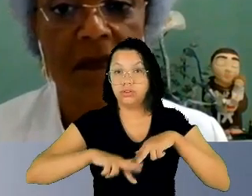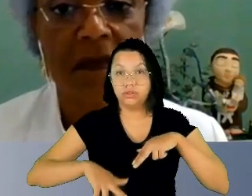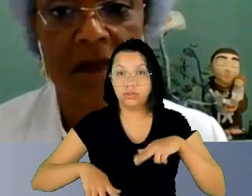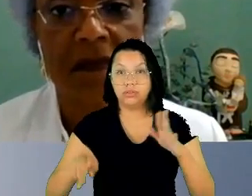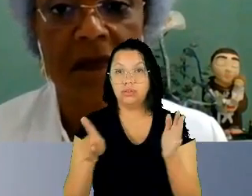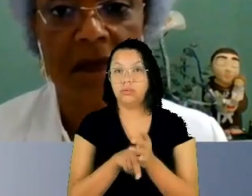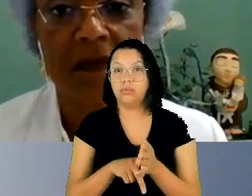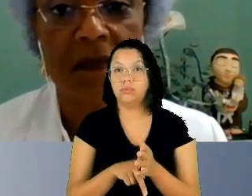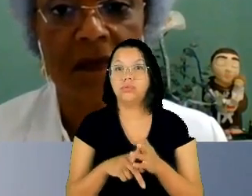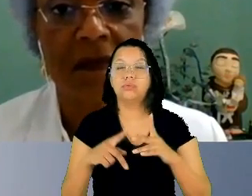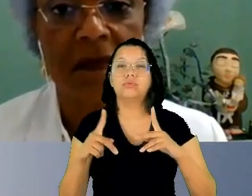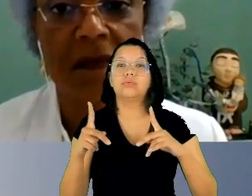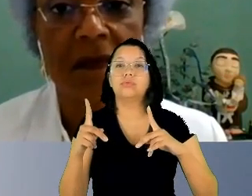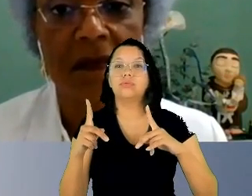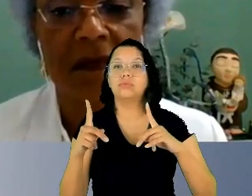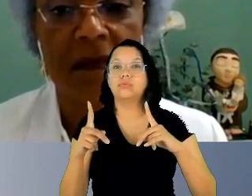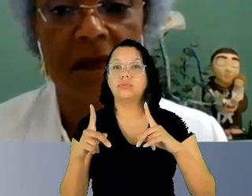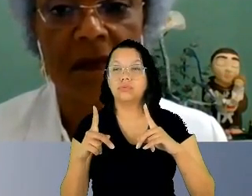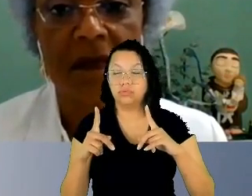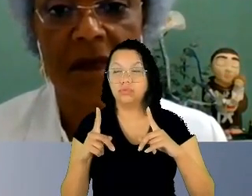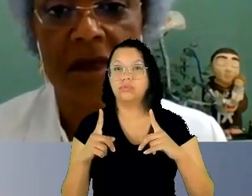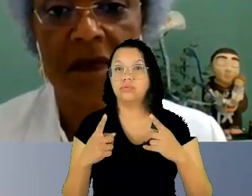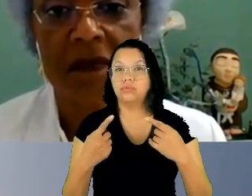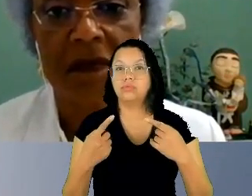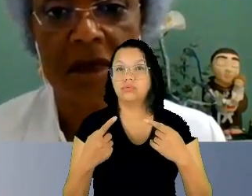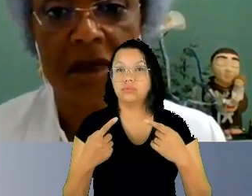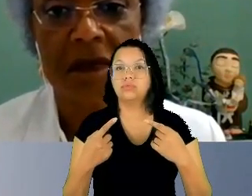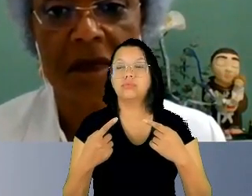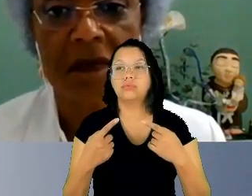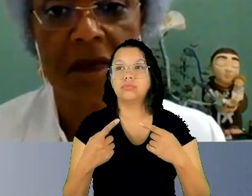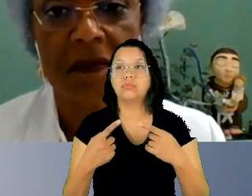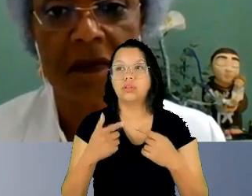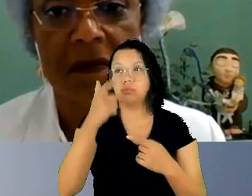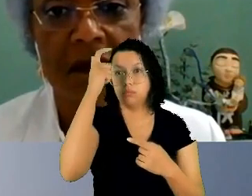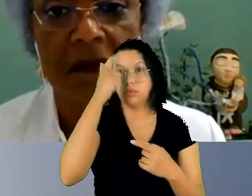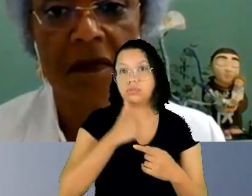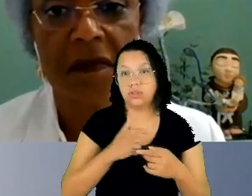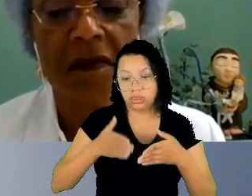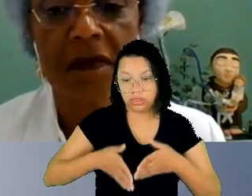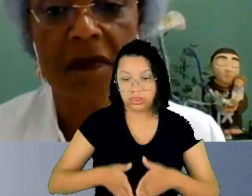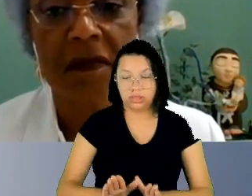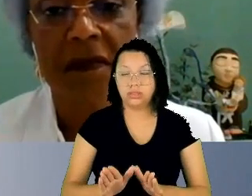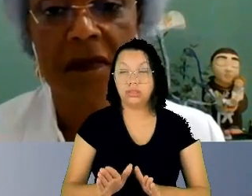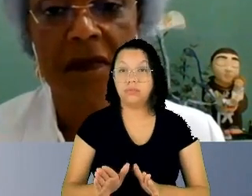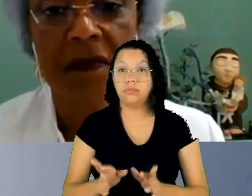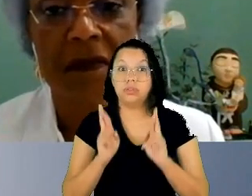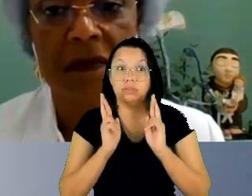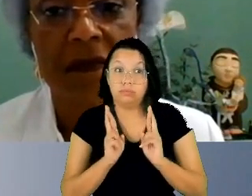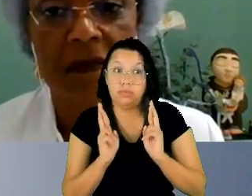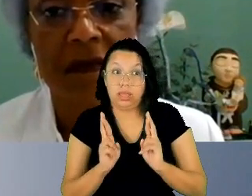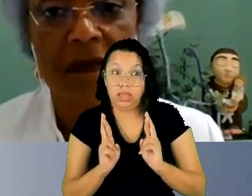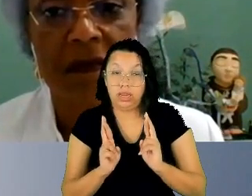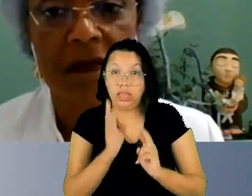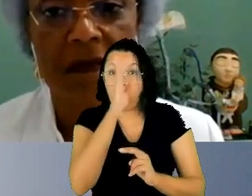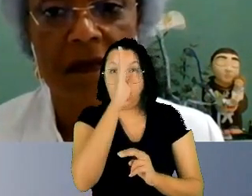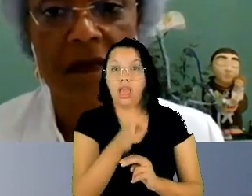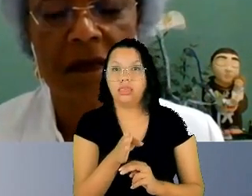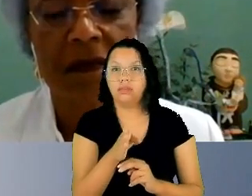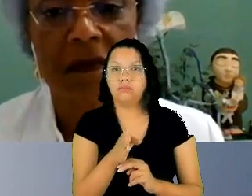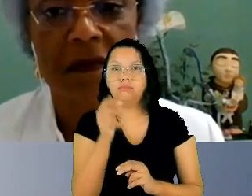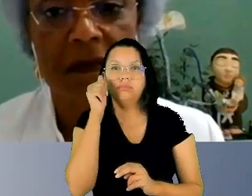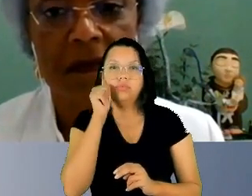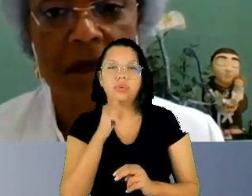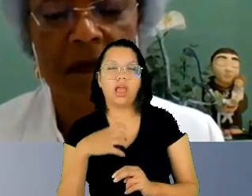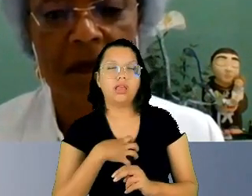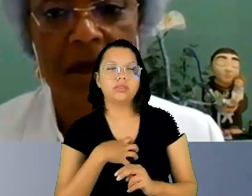heterossexualidade se espera das mulheres que sintam atração pelos homens e vice-versa é um tipo de exemplo de